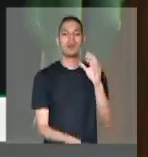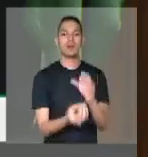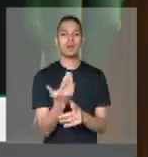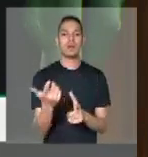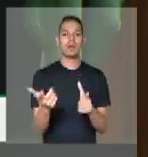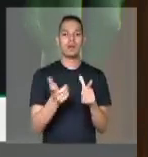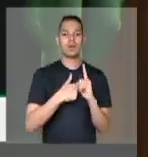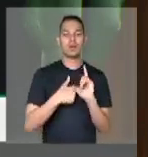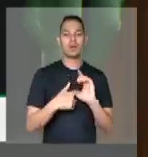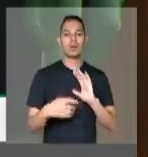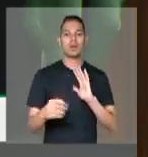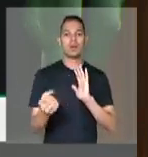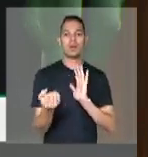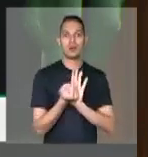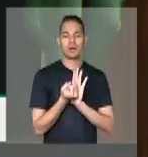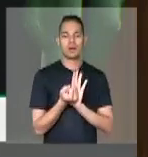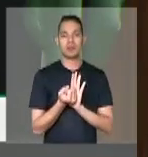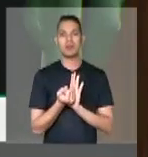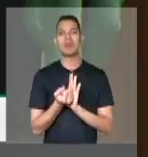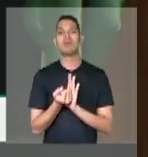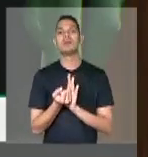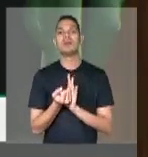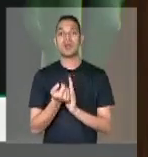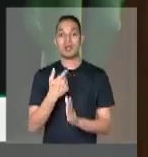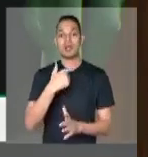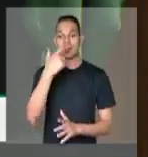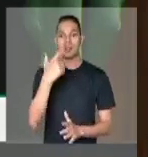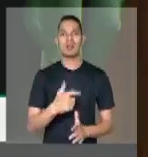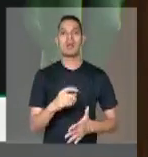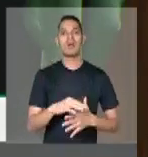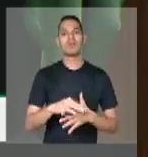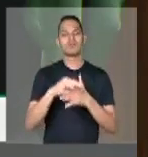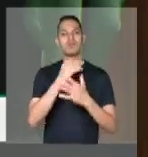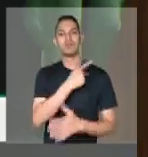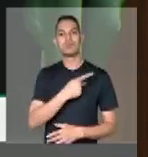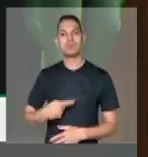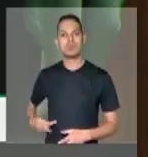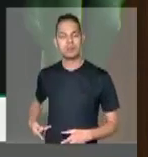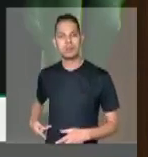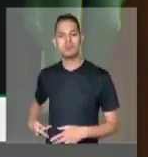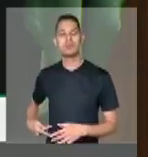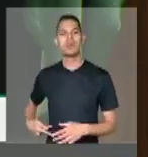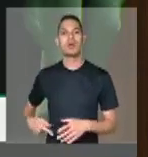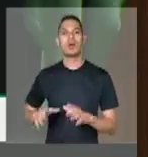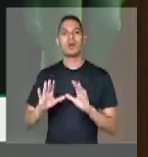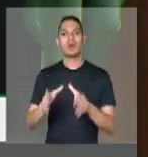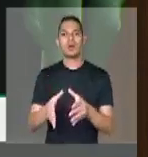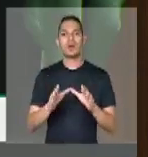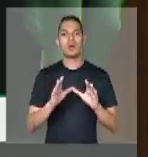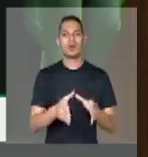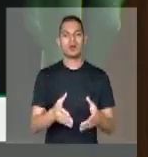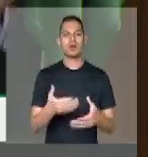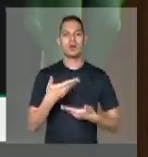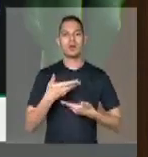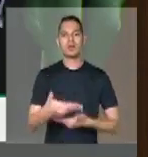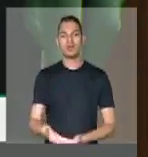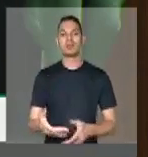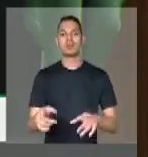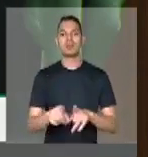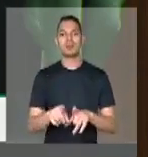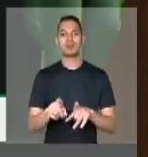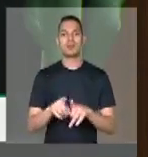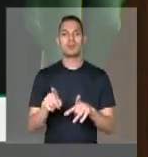devedor, quanto mais, que vou presidir por concessão dos integrantes daquela comissão e por